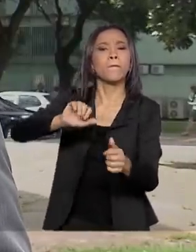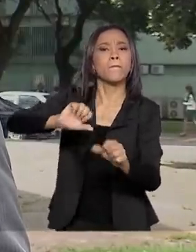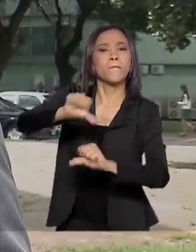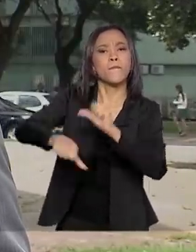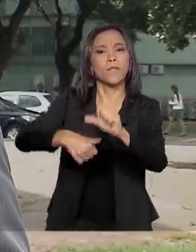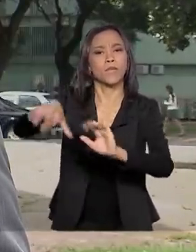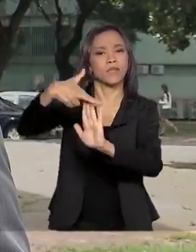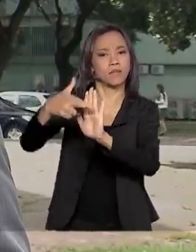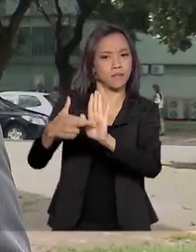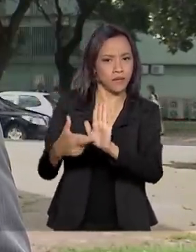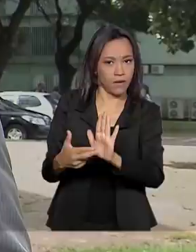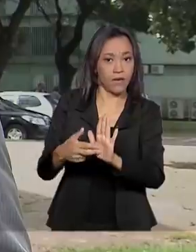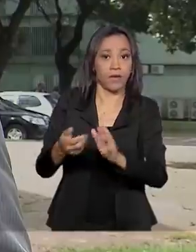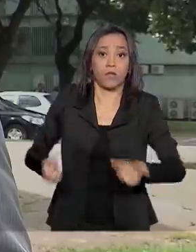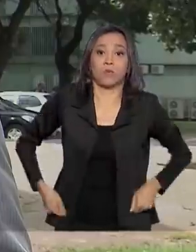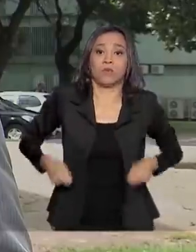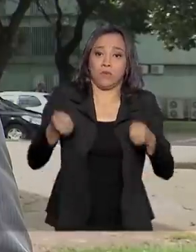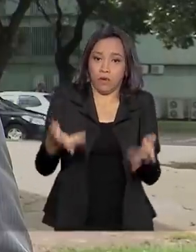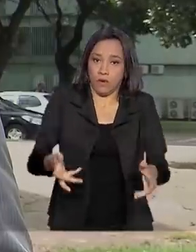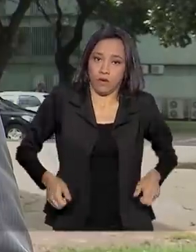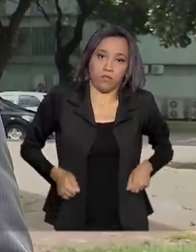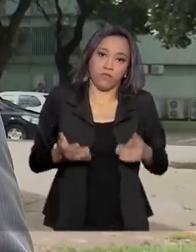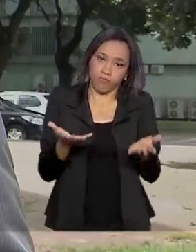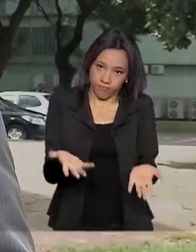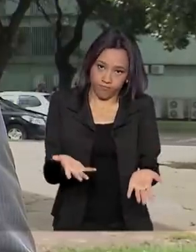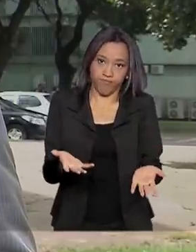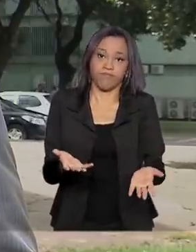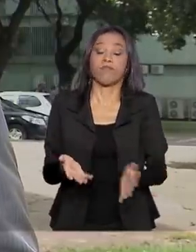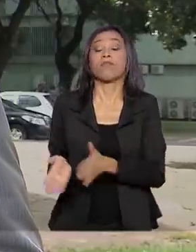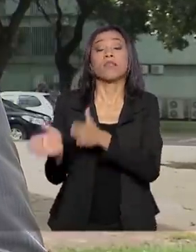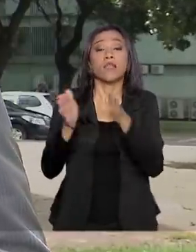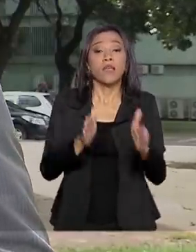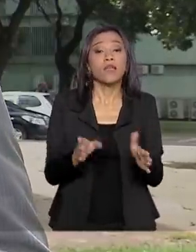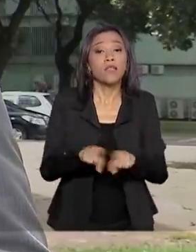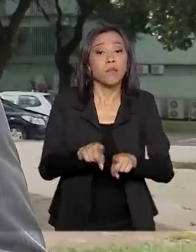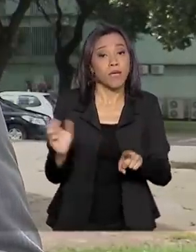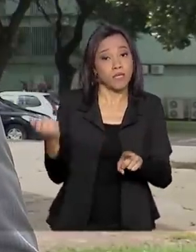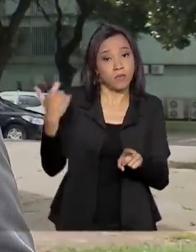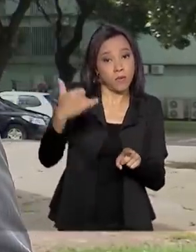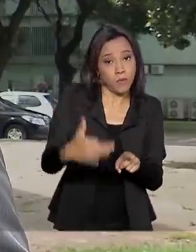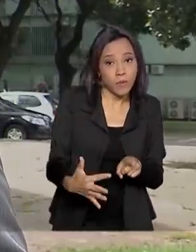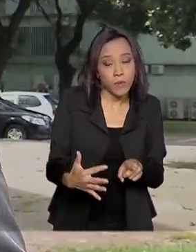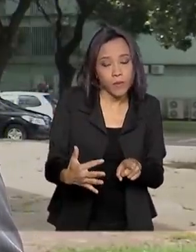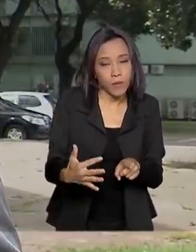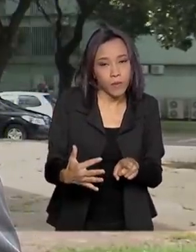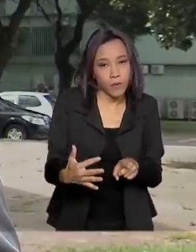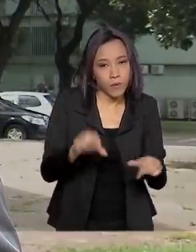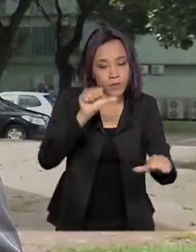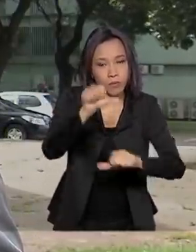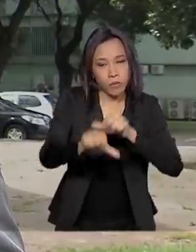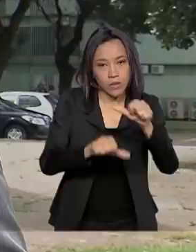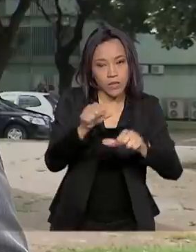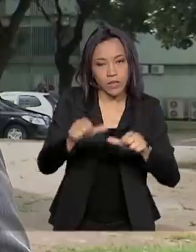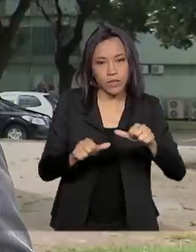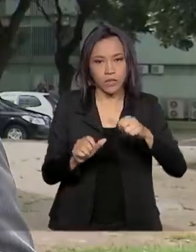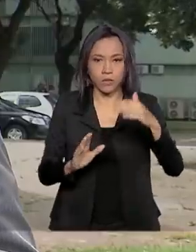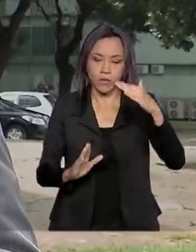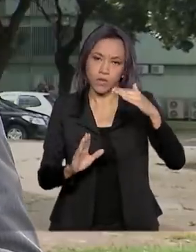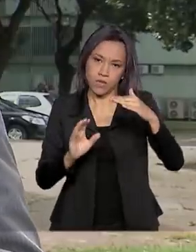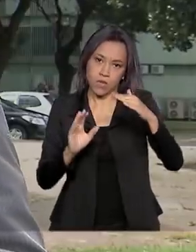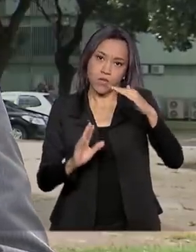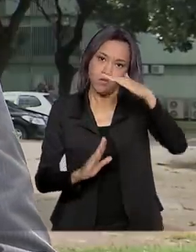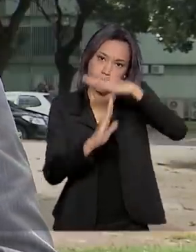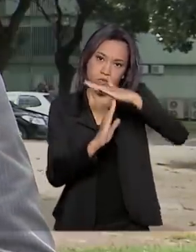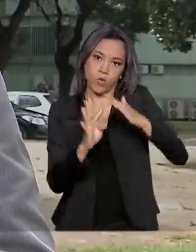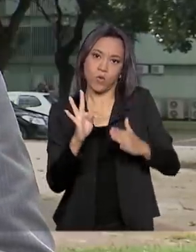de gastos. E também disse que está descartada, além dessa mudança no teto dos gastos, o secretário também falou